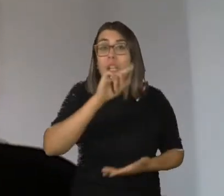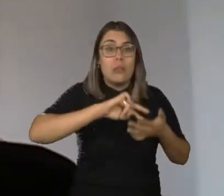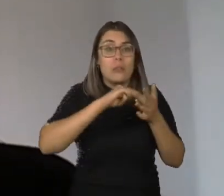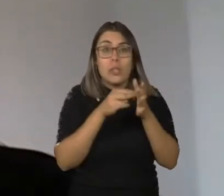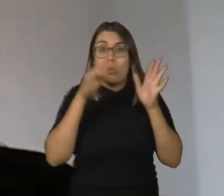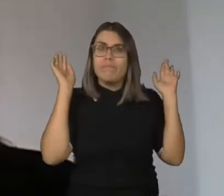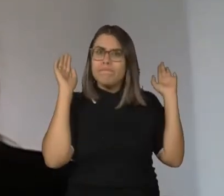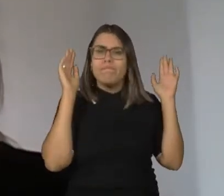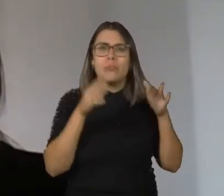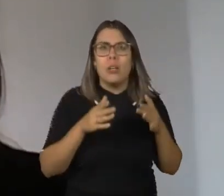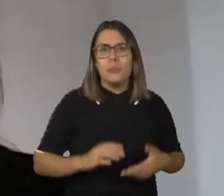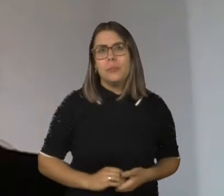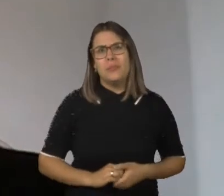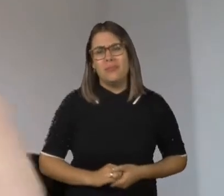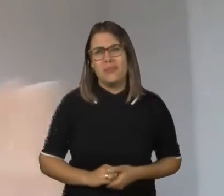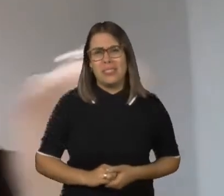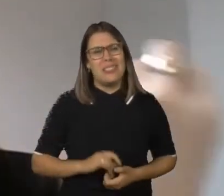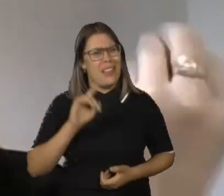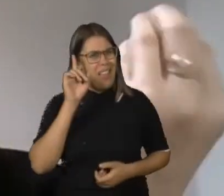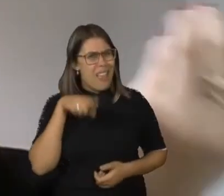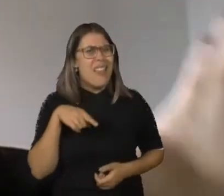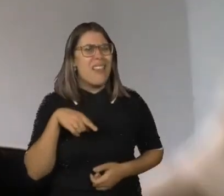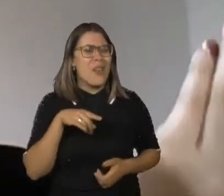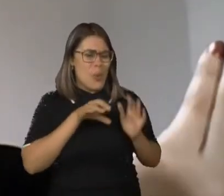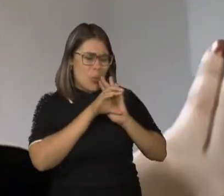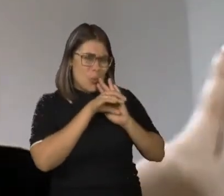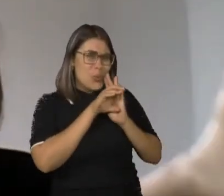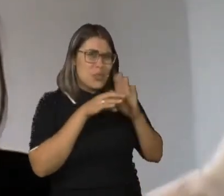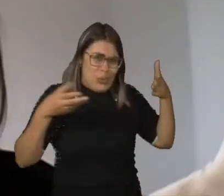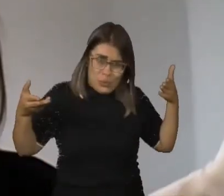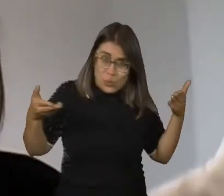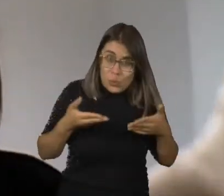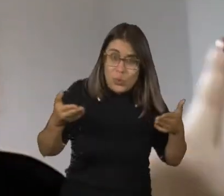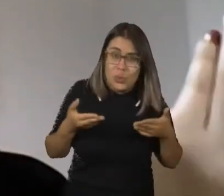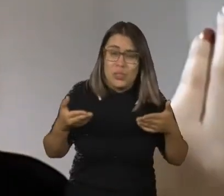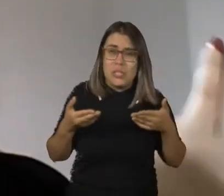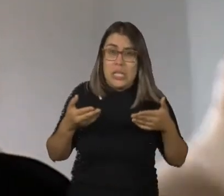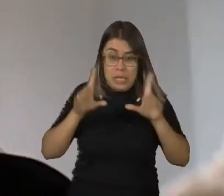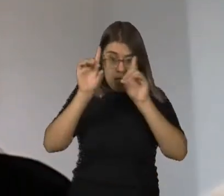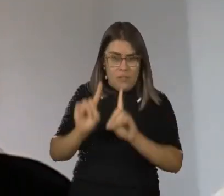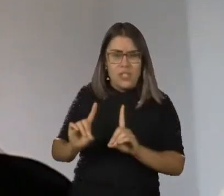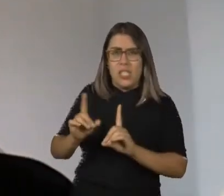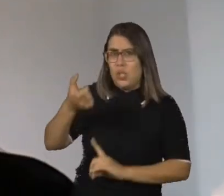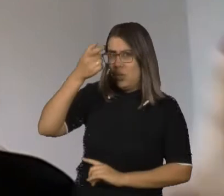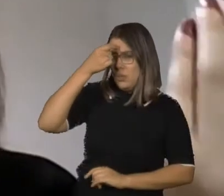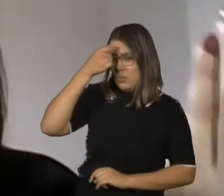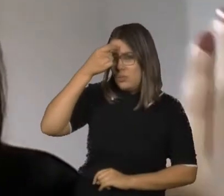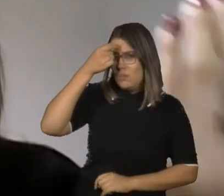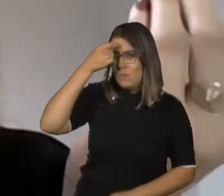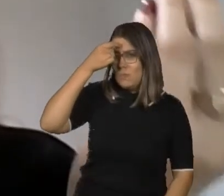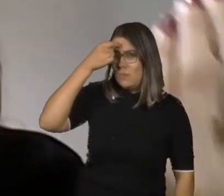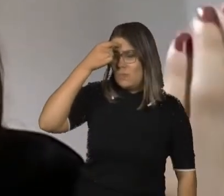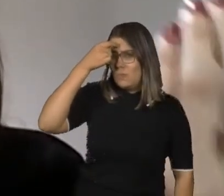E aí, eu pergunto para vocês, será que o conceito atual de deficiência intelectual diz